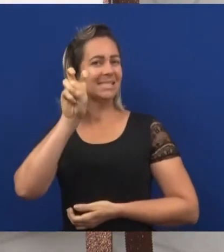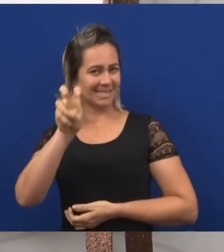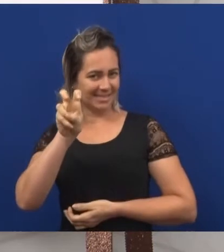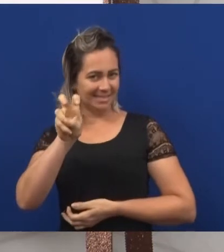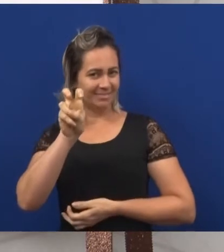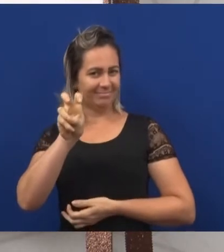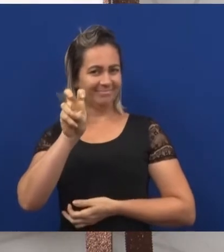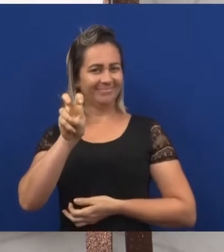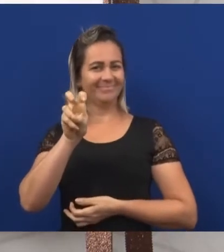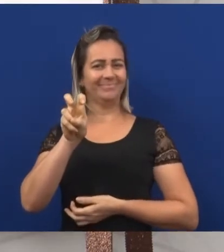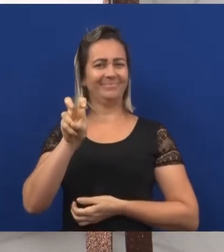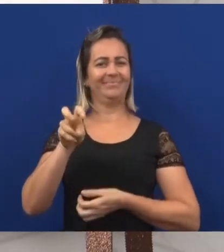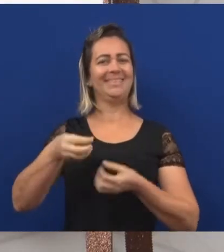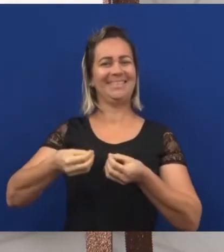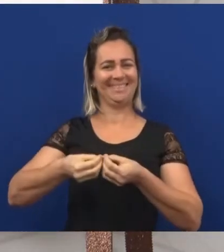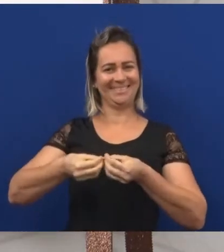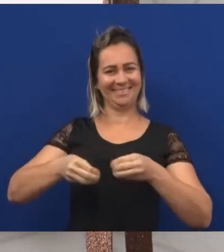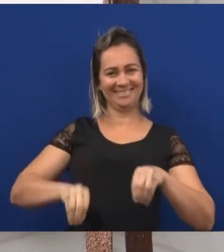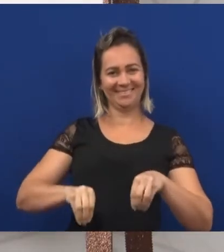Cinco